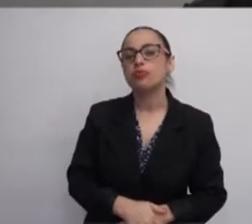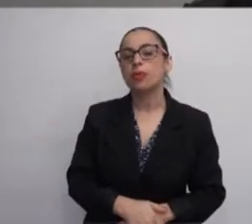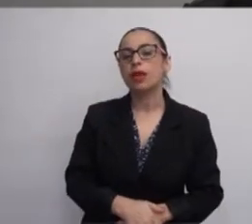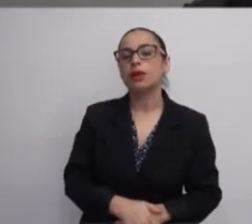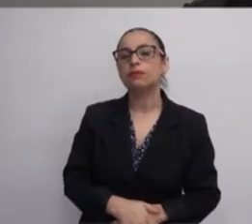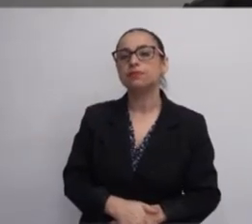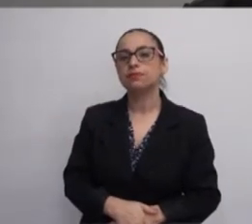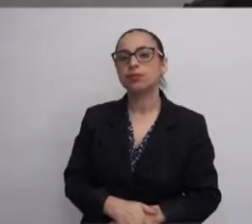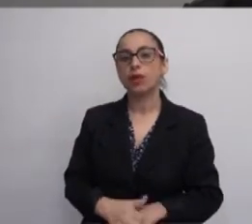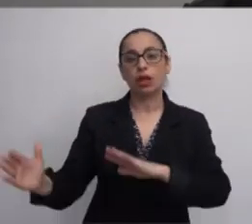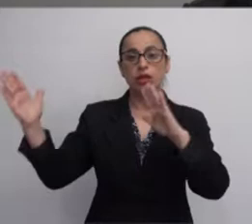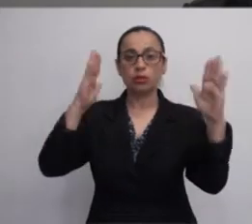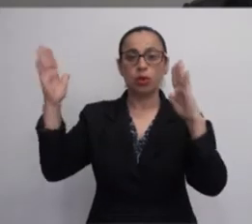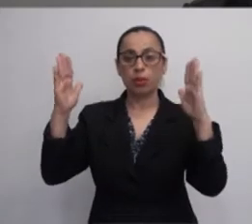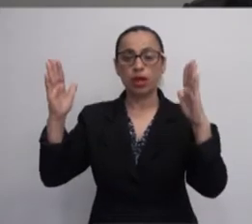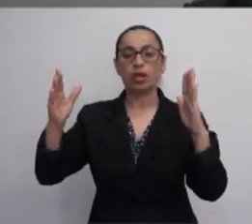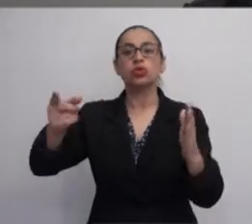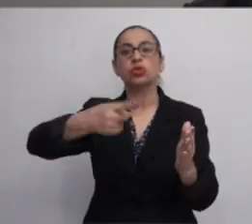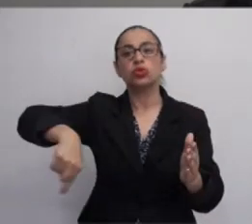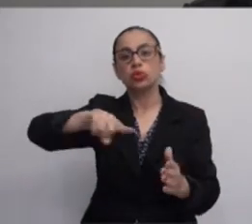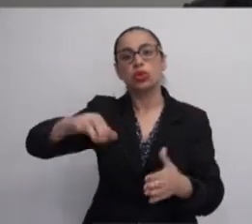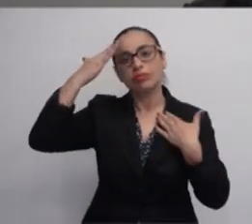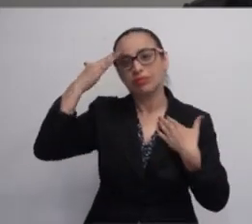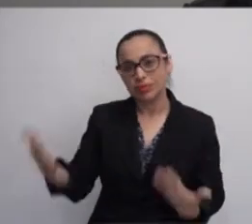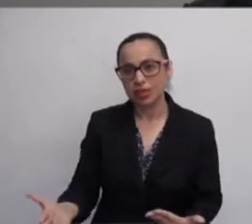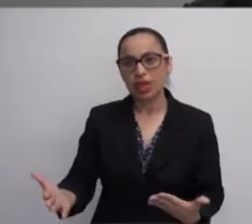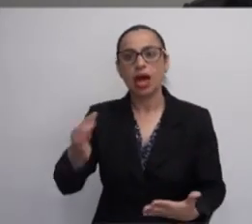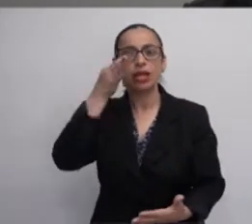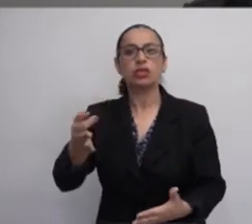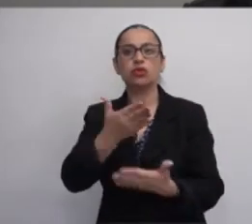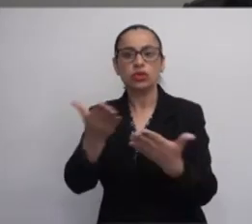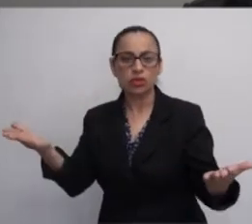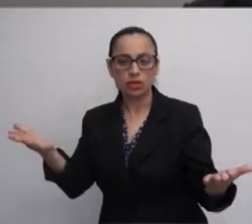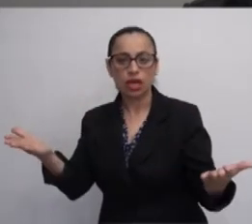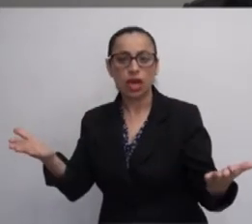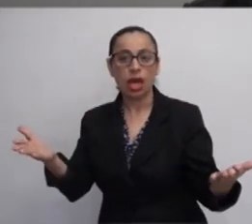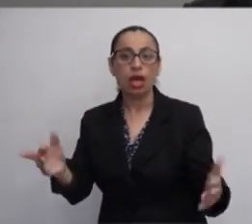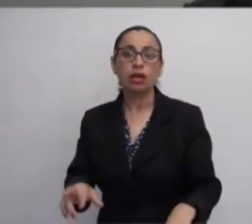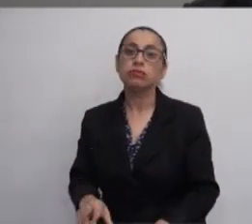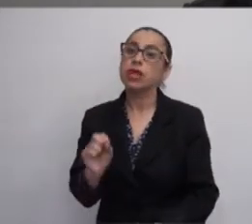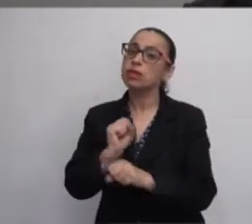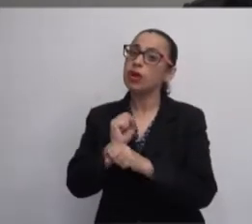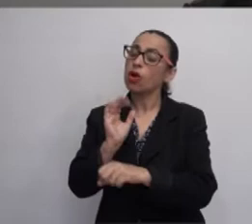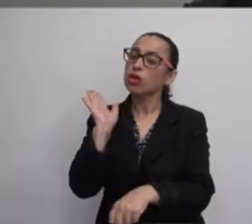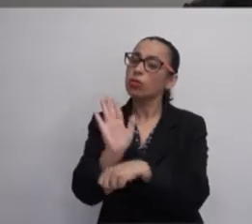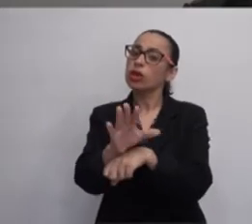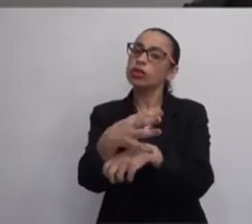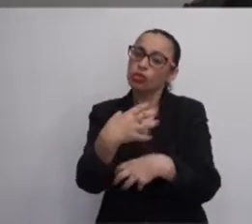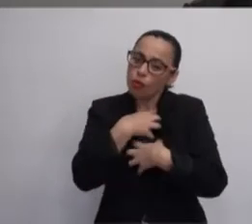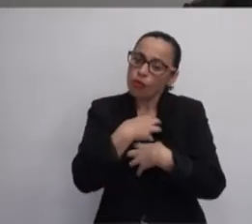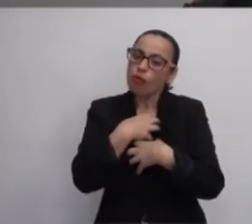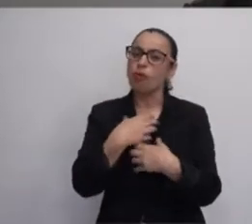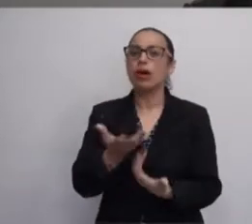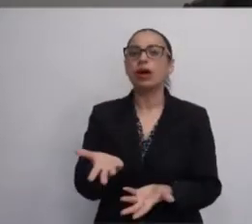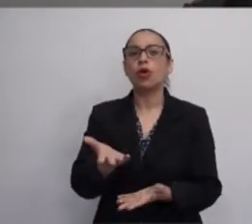Nesse momento, a gente agradece a atenção de vocês e espera ter contribuído de alguma forma com mais